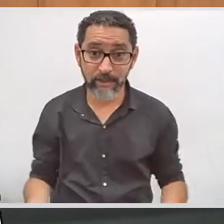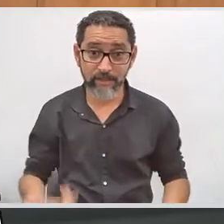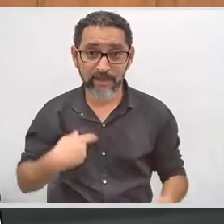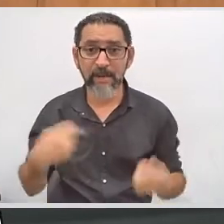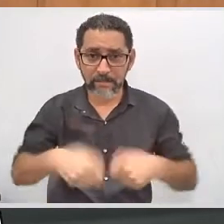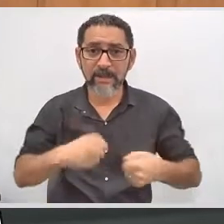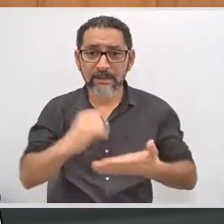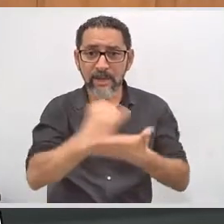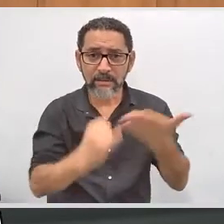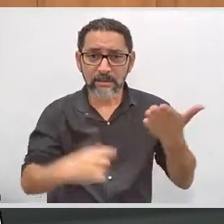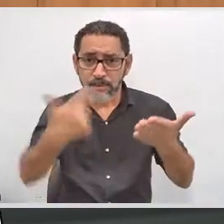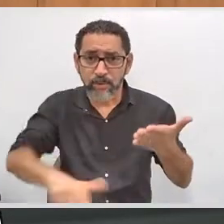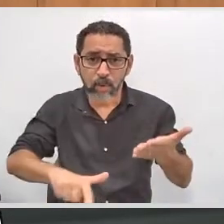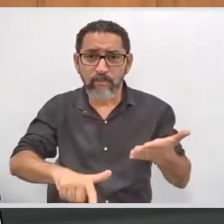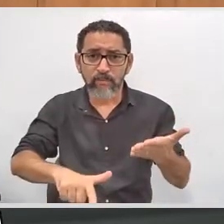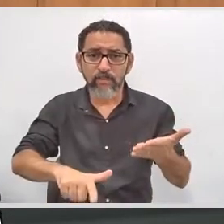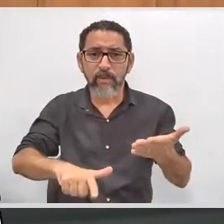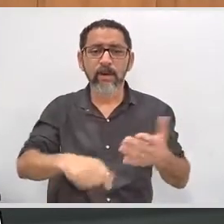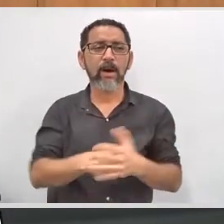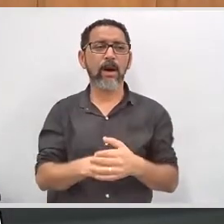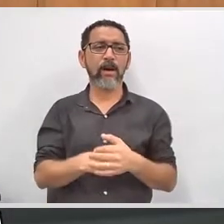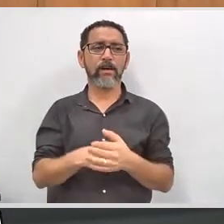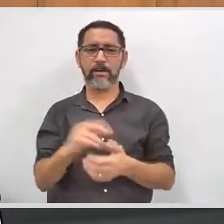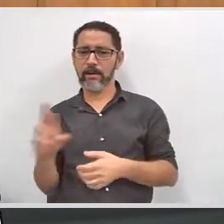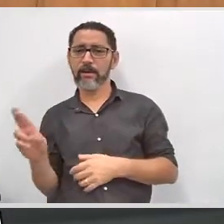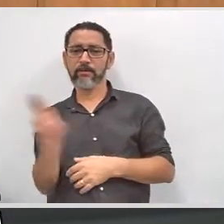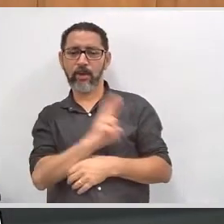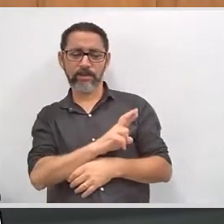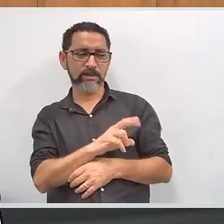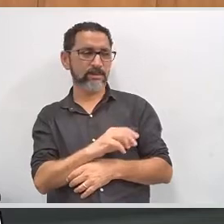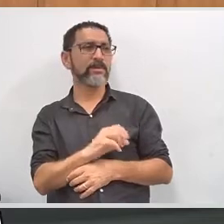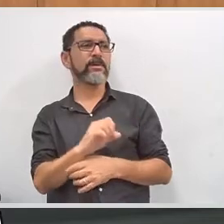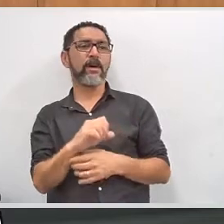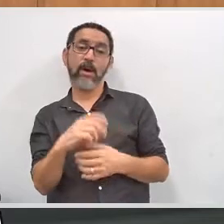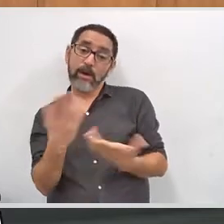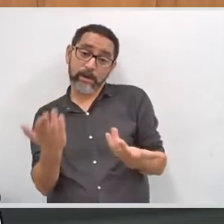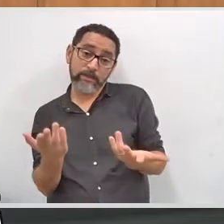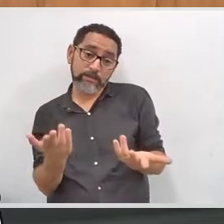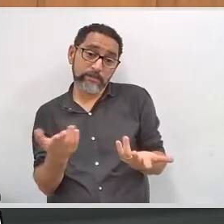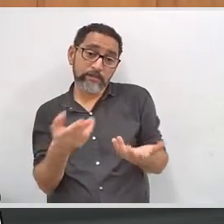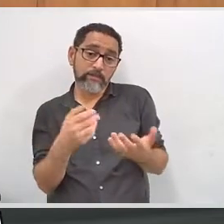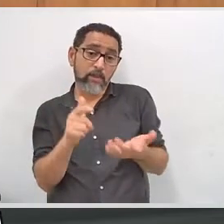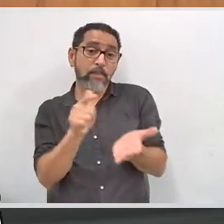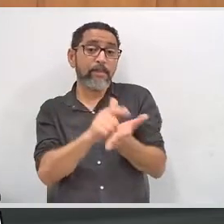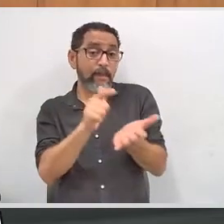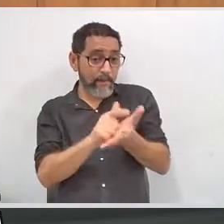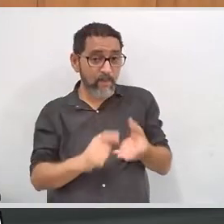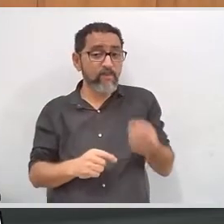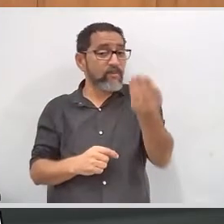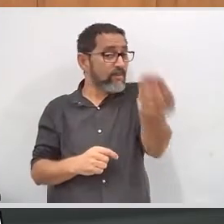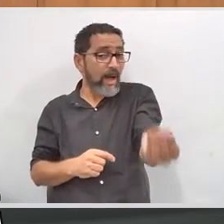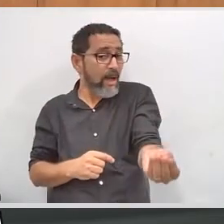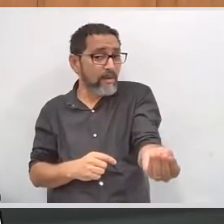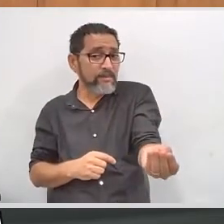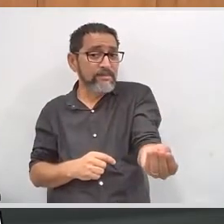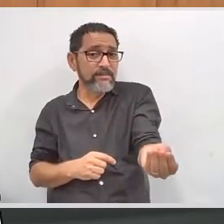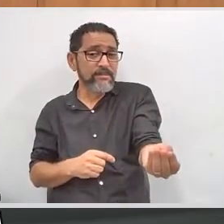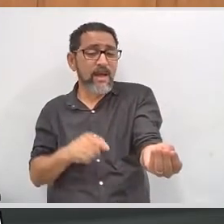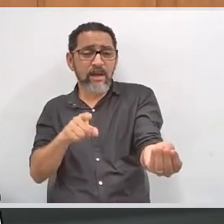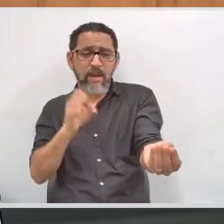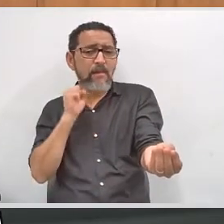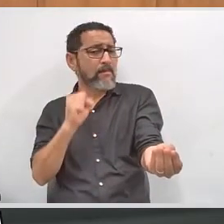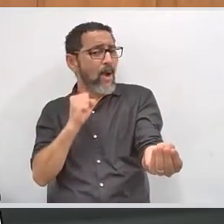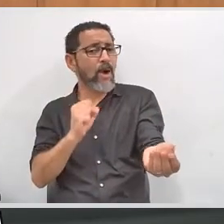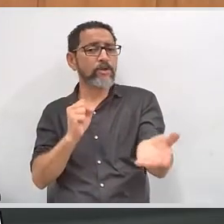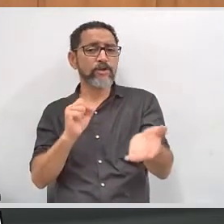esse formulário ele é entregue e fica a critério da pessoa de preenchê-lo e retornar isso para a justiça eleitoral,